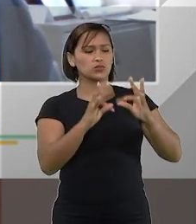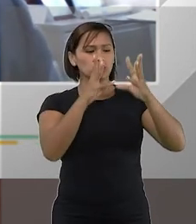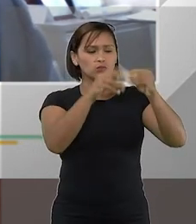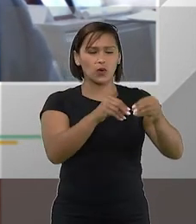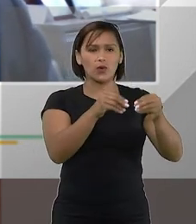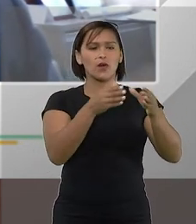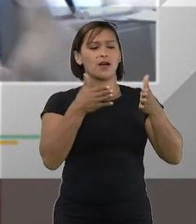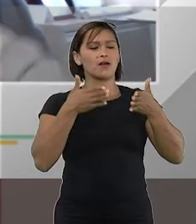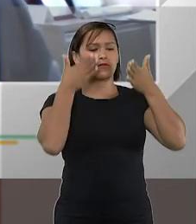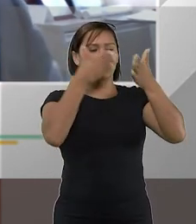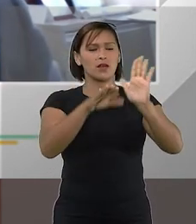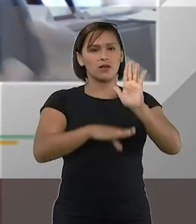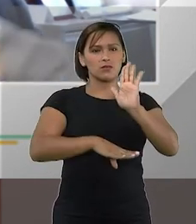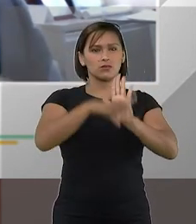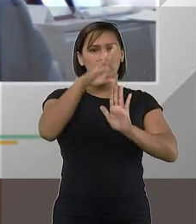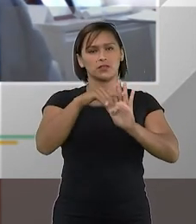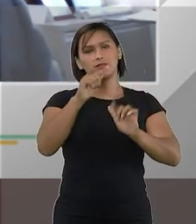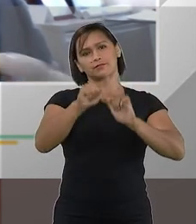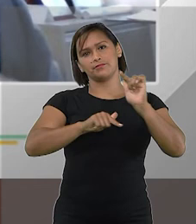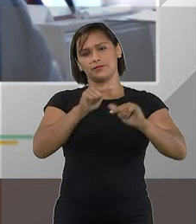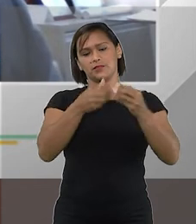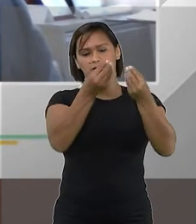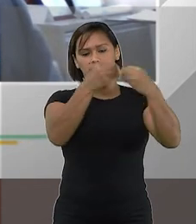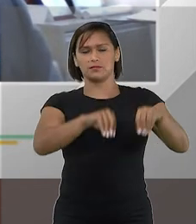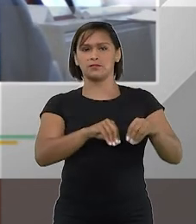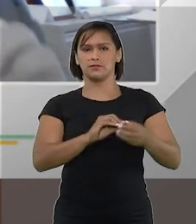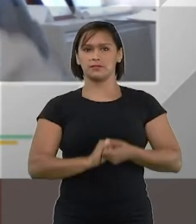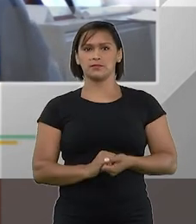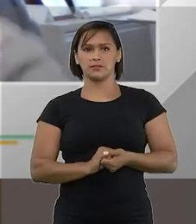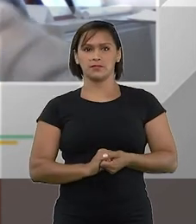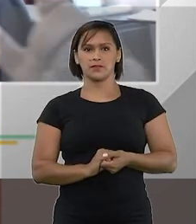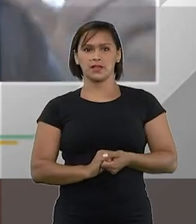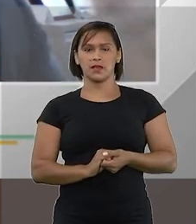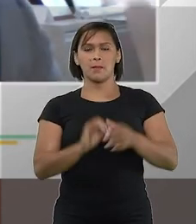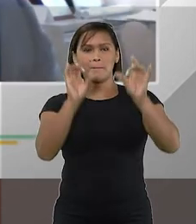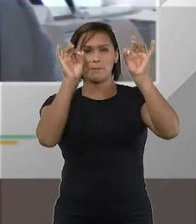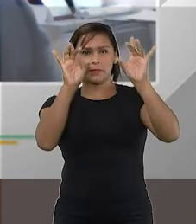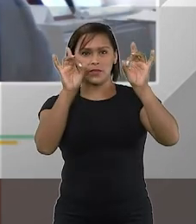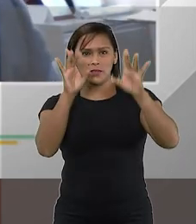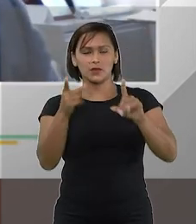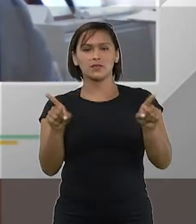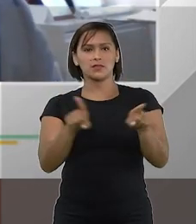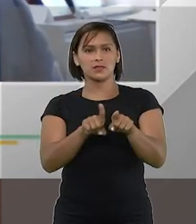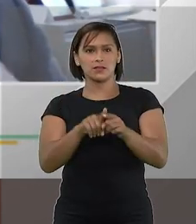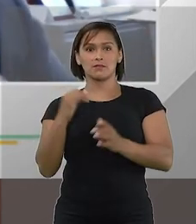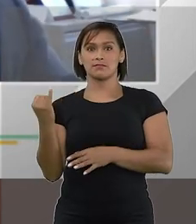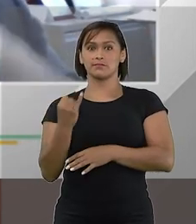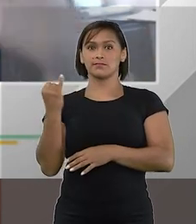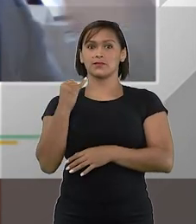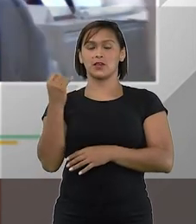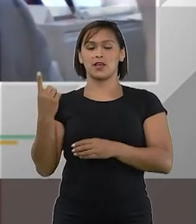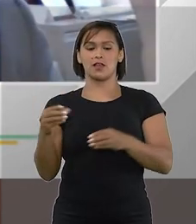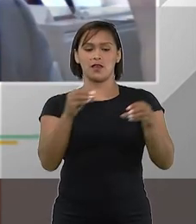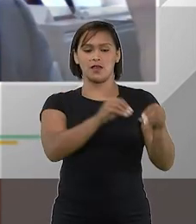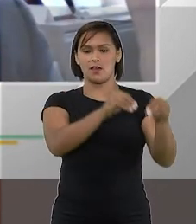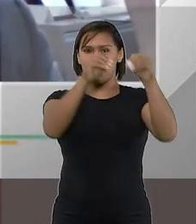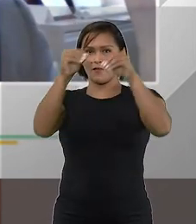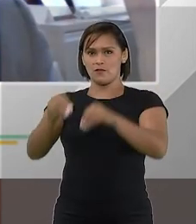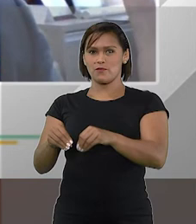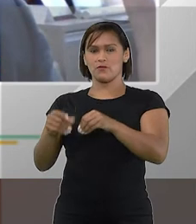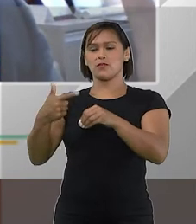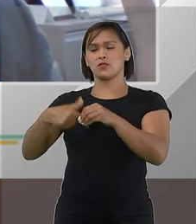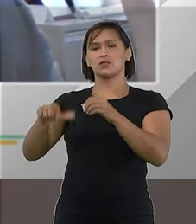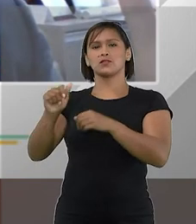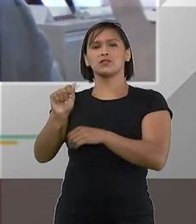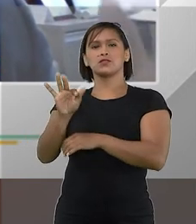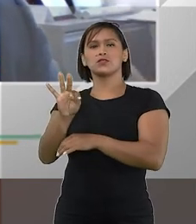elas voltadas a aumentar a efetividade da falência priorizando inclusive a realocação de